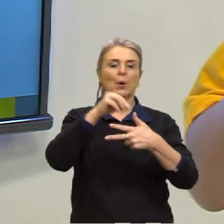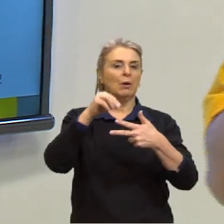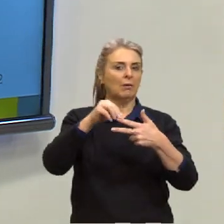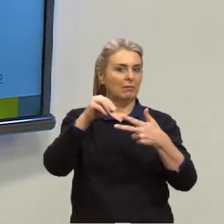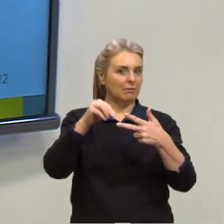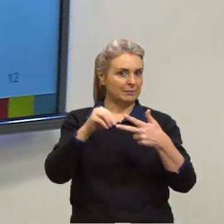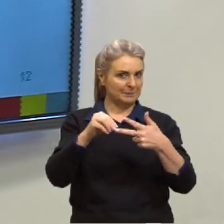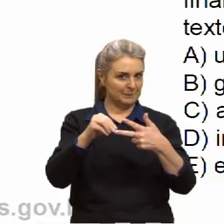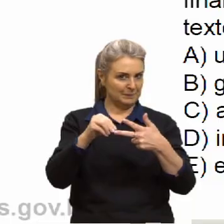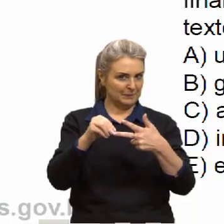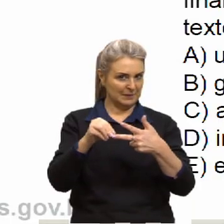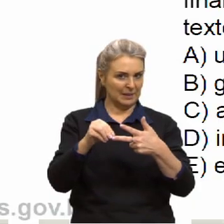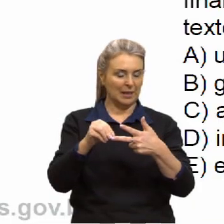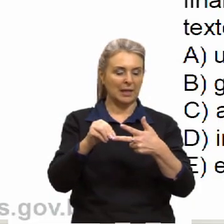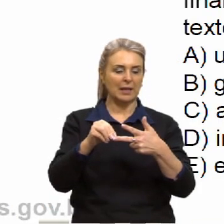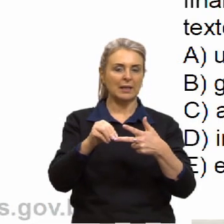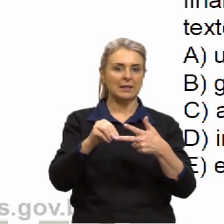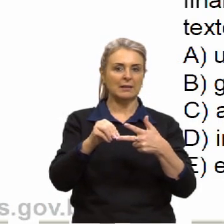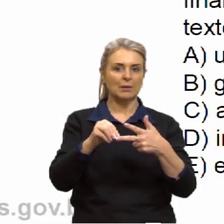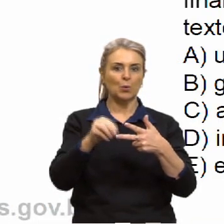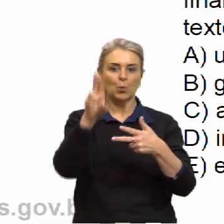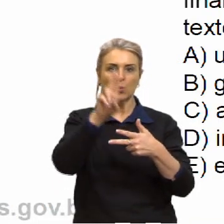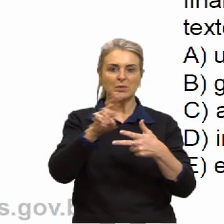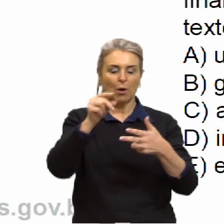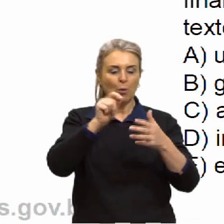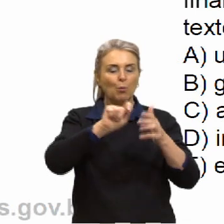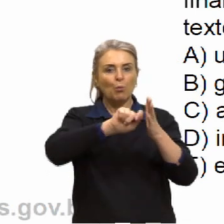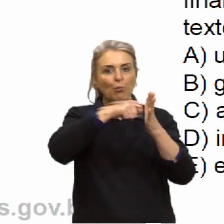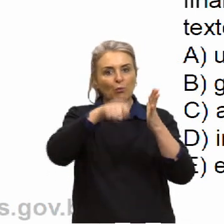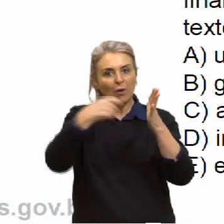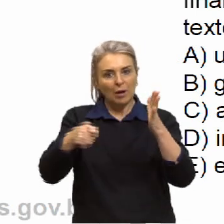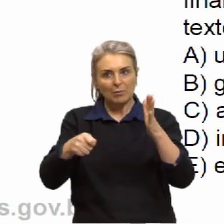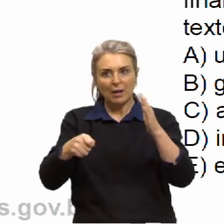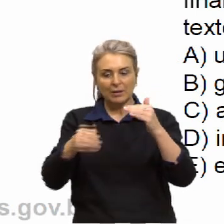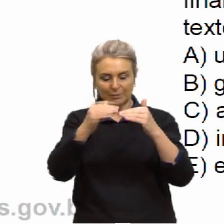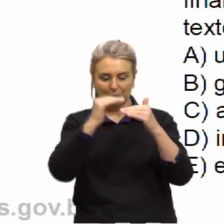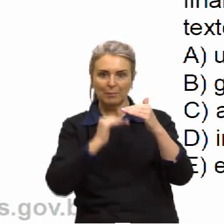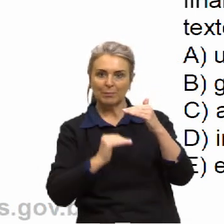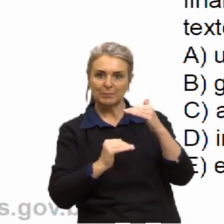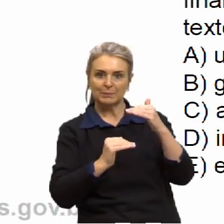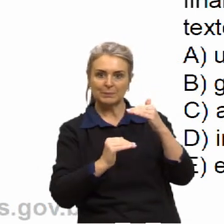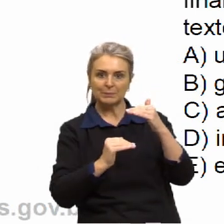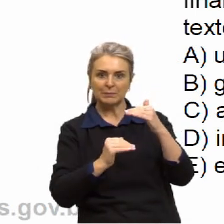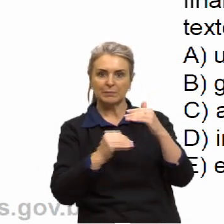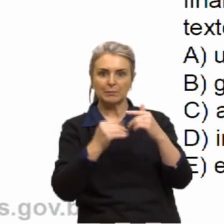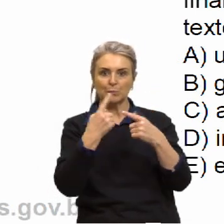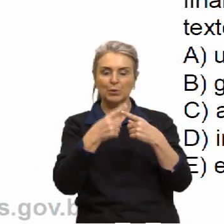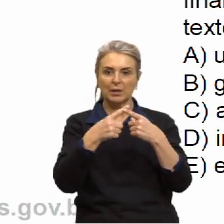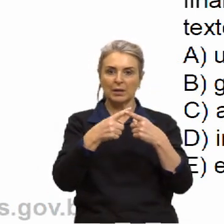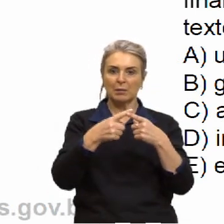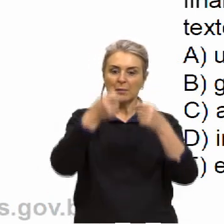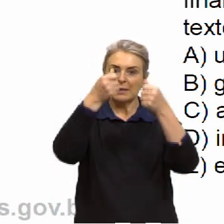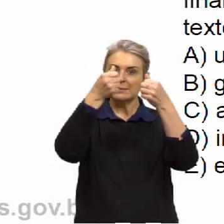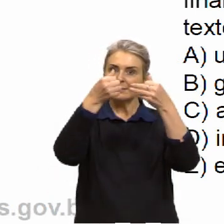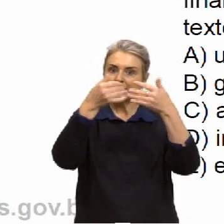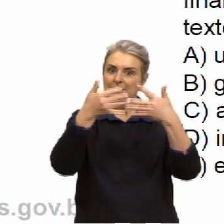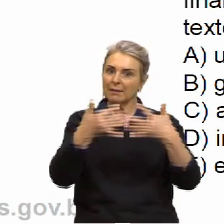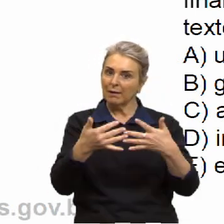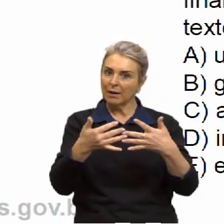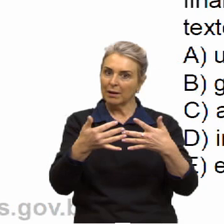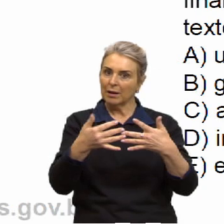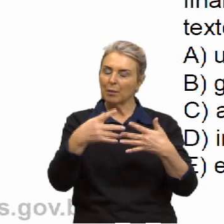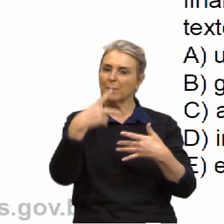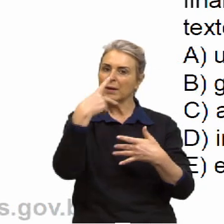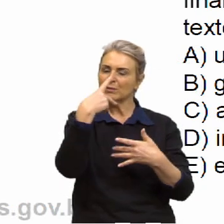coloca para vocês um vocabulário embaixo, que é exatamente isso daqui, tá? Para quê? Para que vocês não corram o